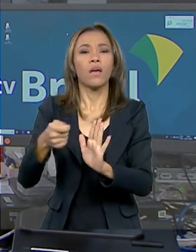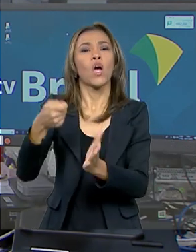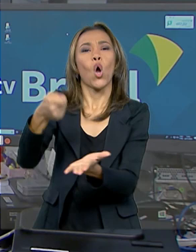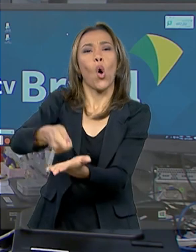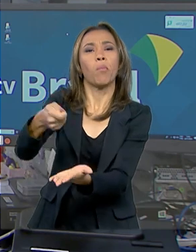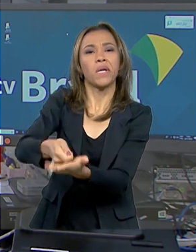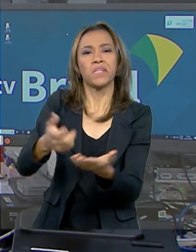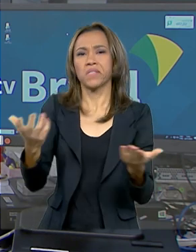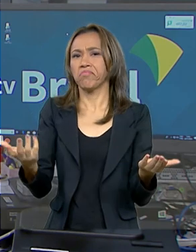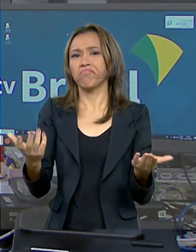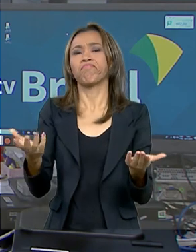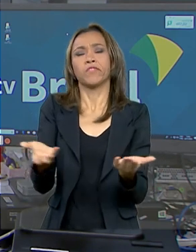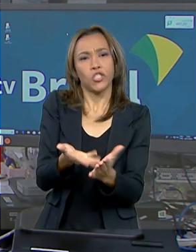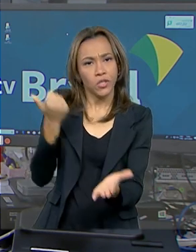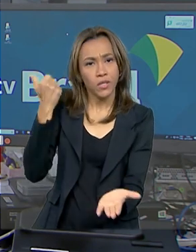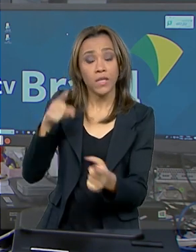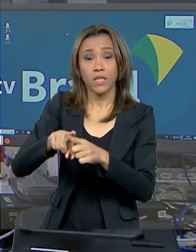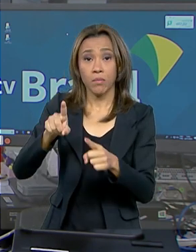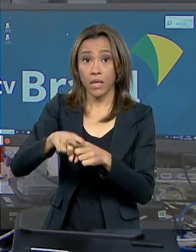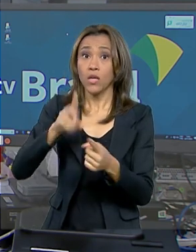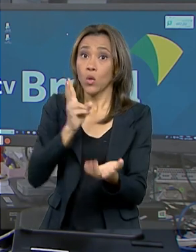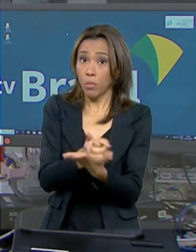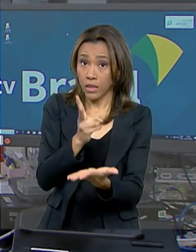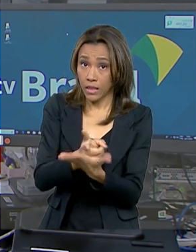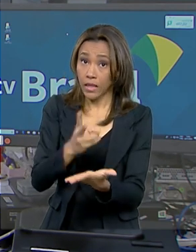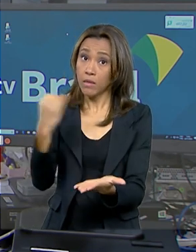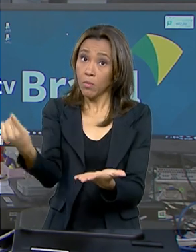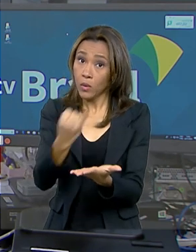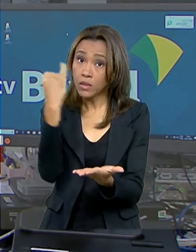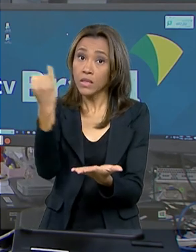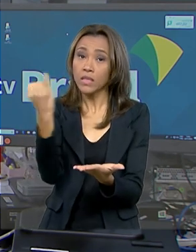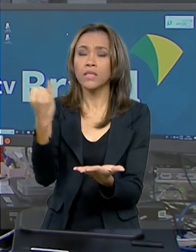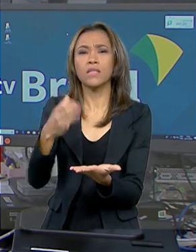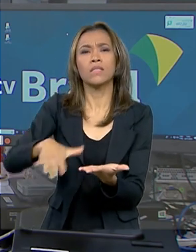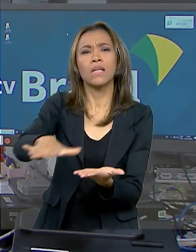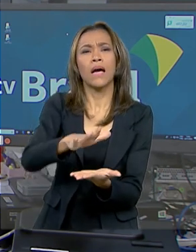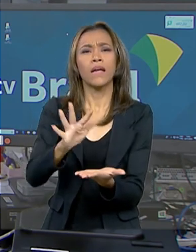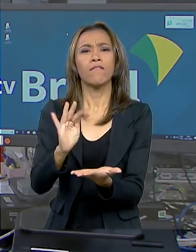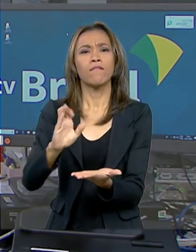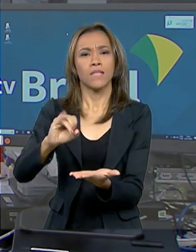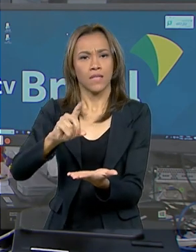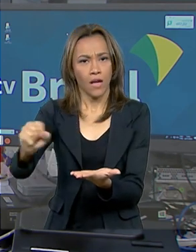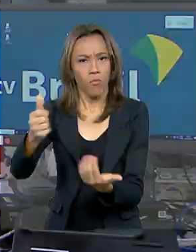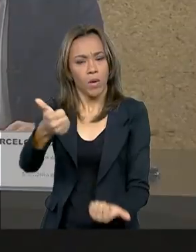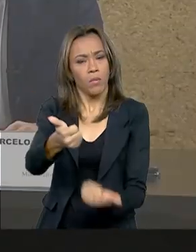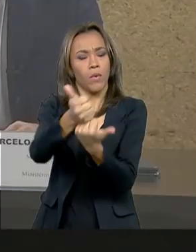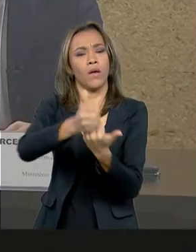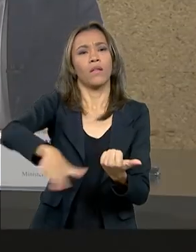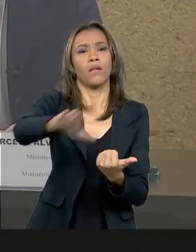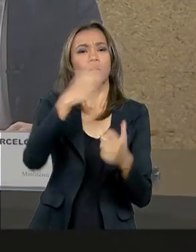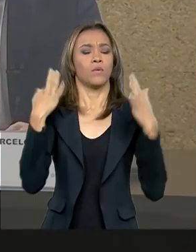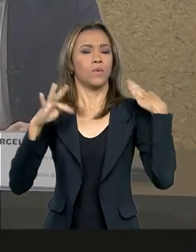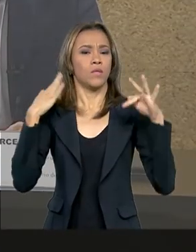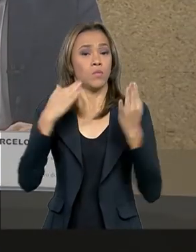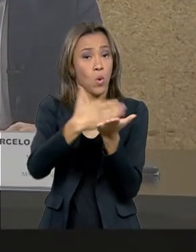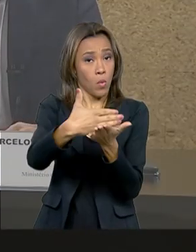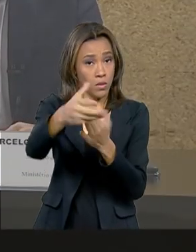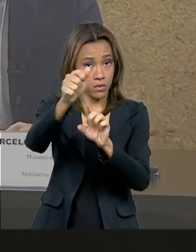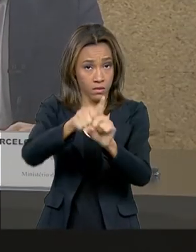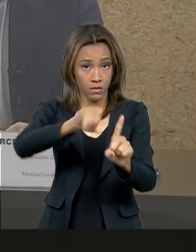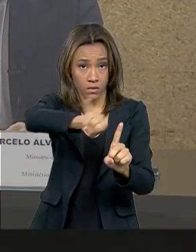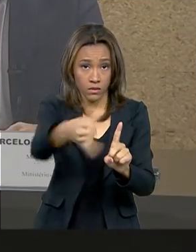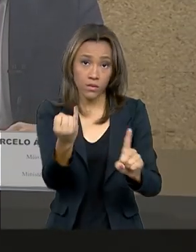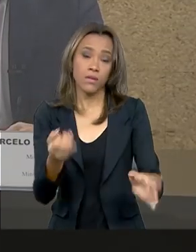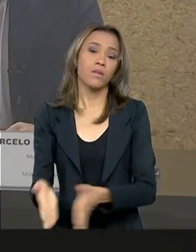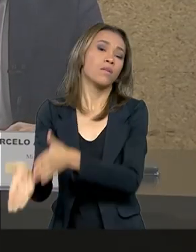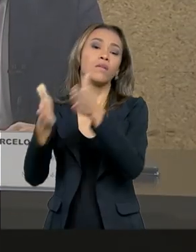e mantém importantes benefícios fiscais para segmentos turísticos a partir de janeiro. De autarquia